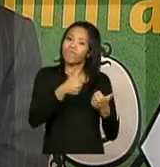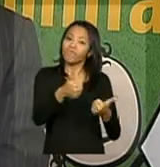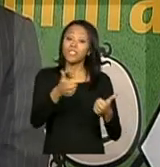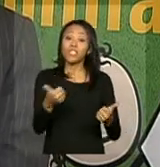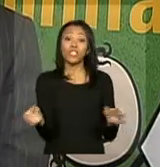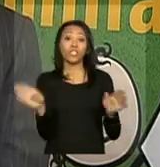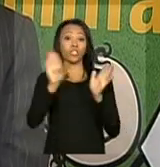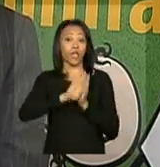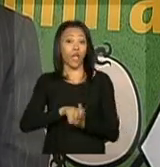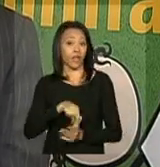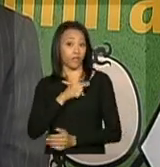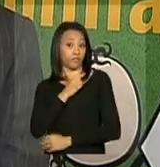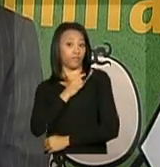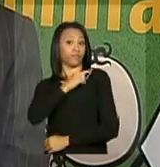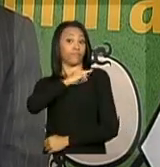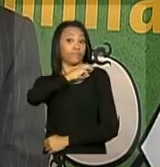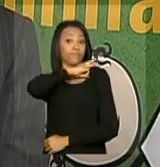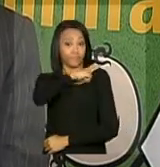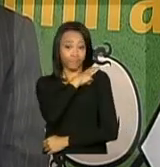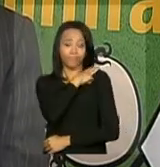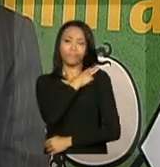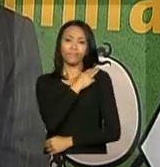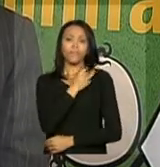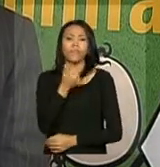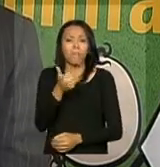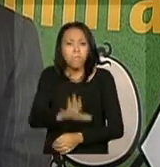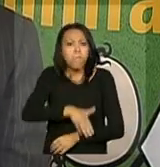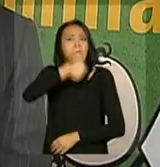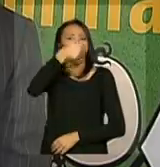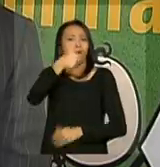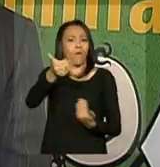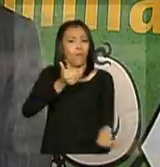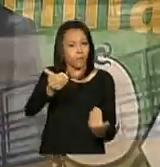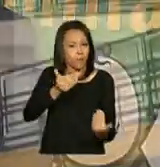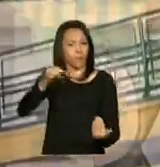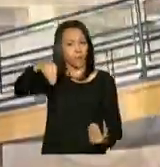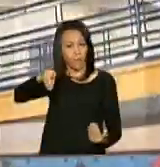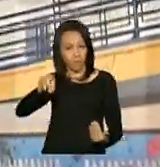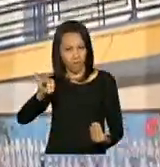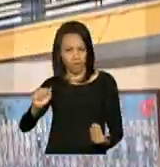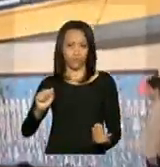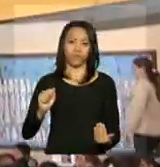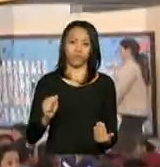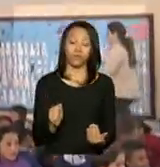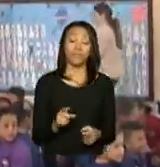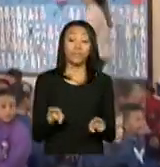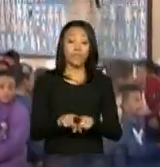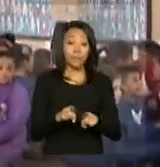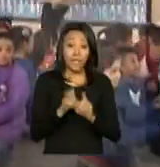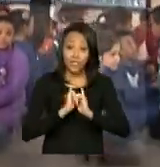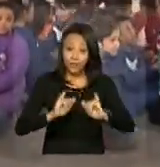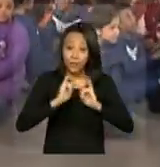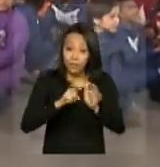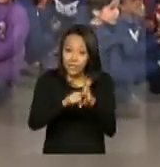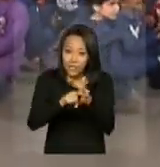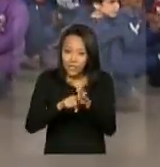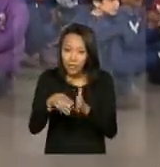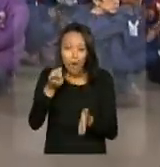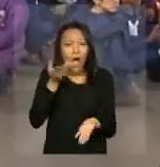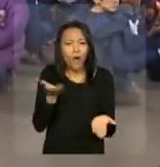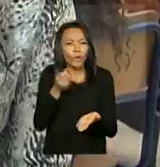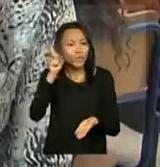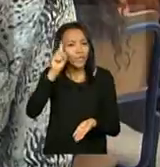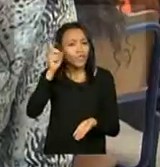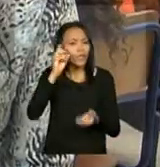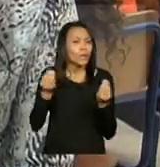no segundo grau, ele tem um desempenho escolar melhor do que a média já nacional. Dos índices para o dia a dia das